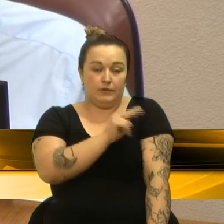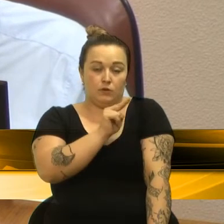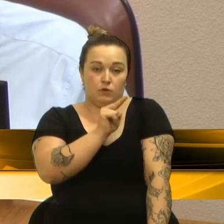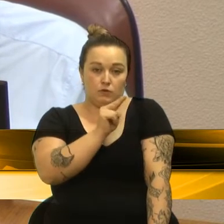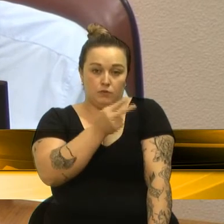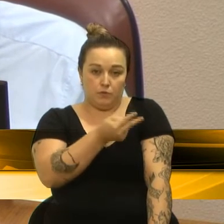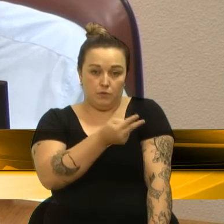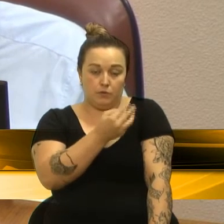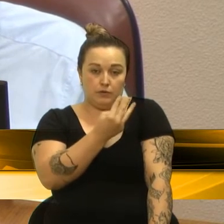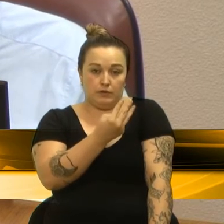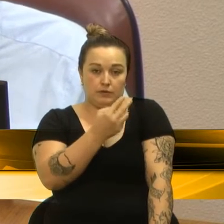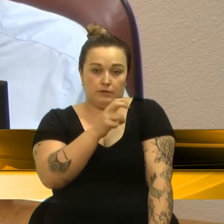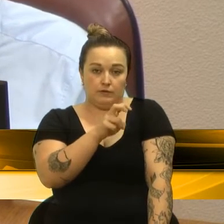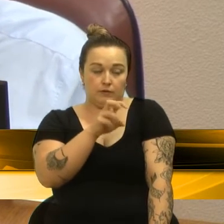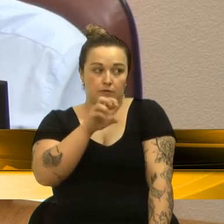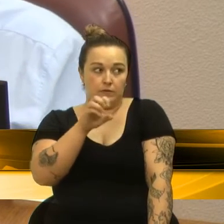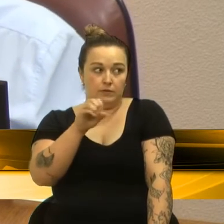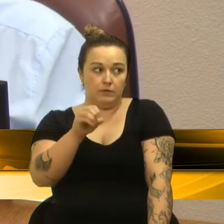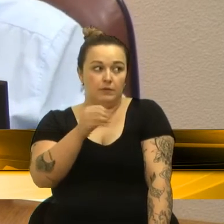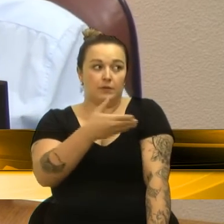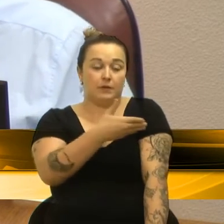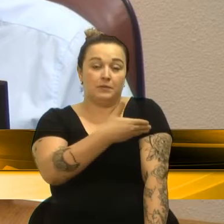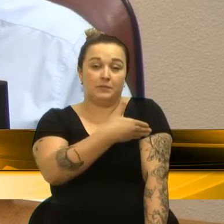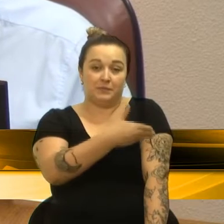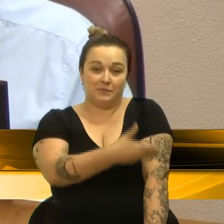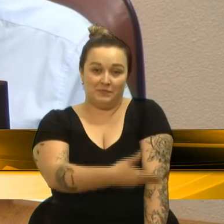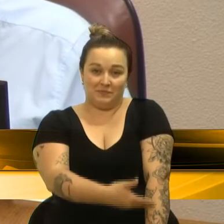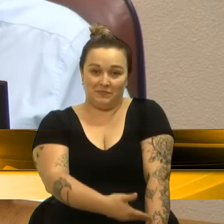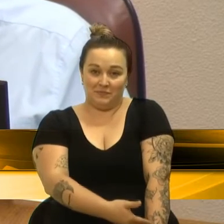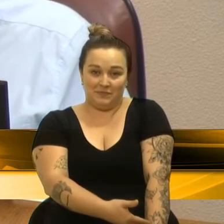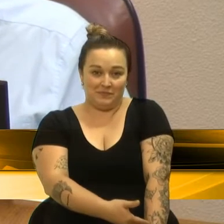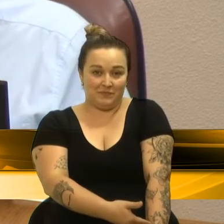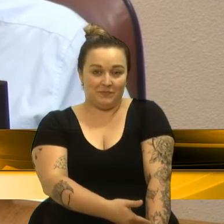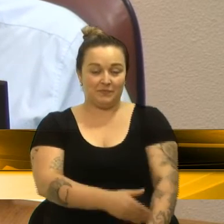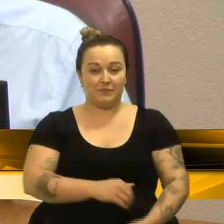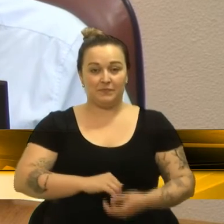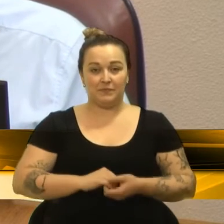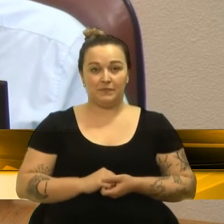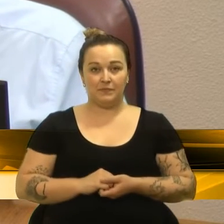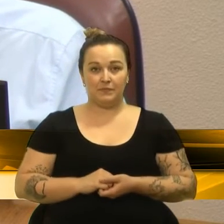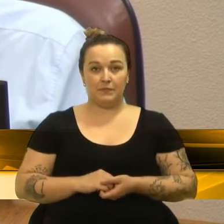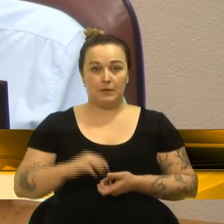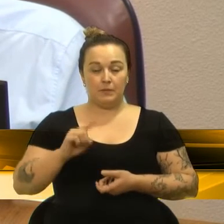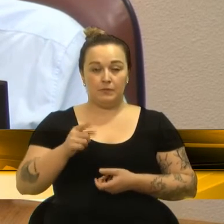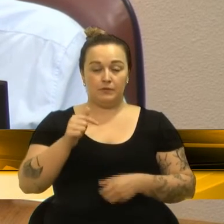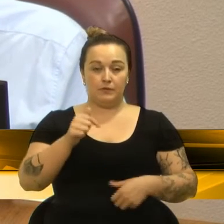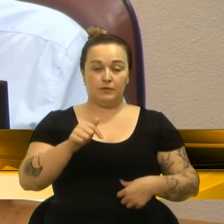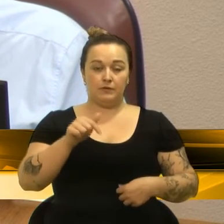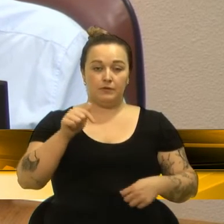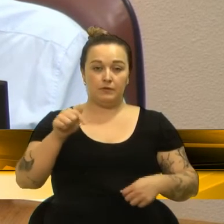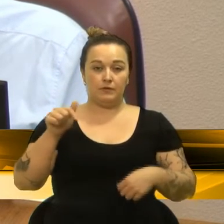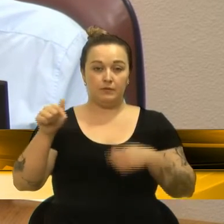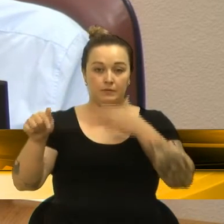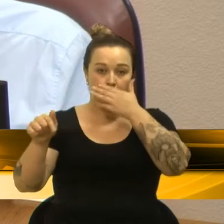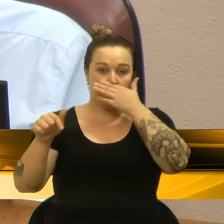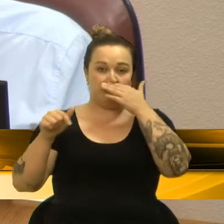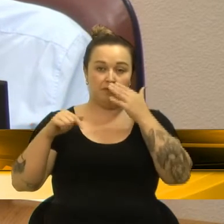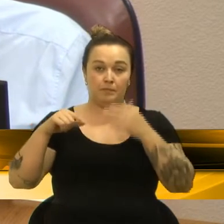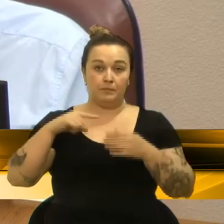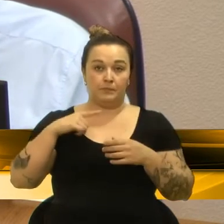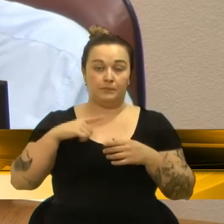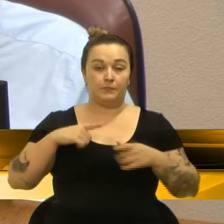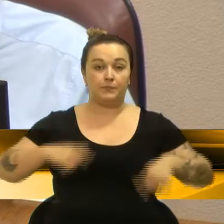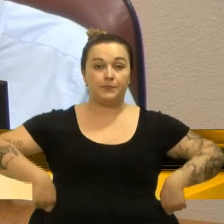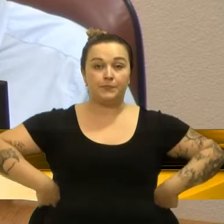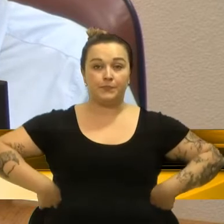camiseta manga longa 1.767, despesas com viagens, hospedagem, alimentação e